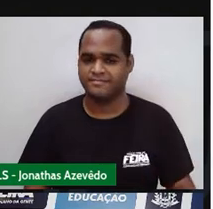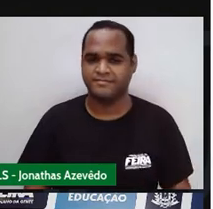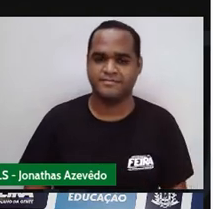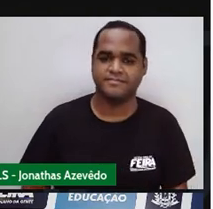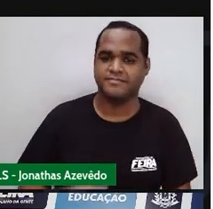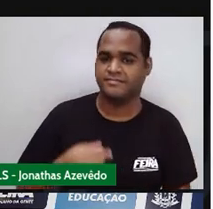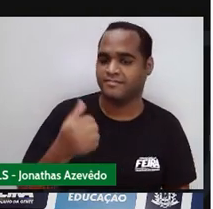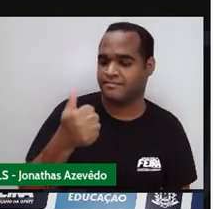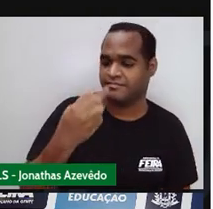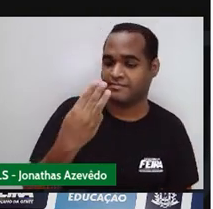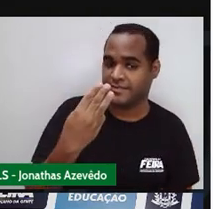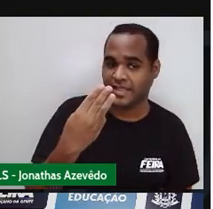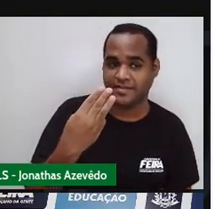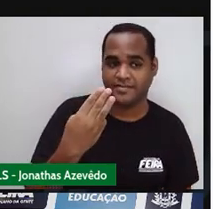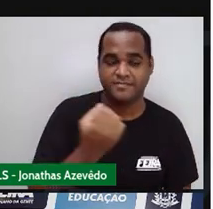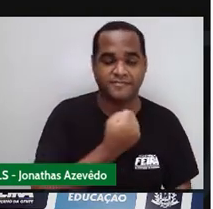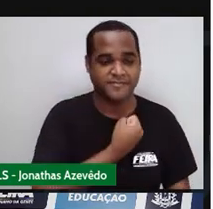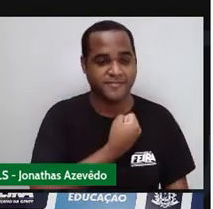o 13